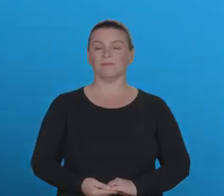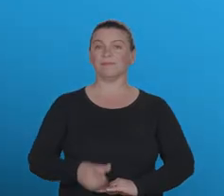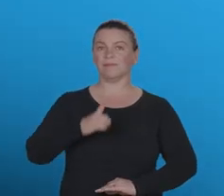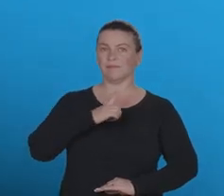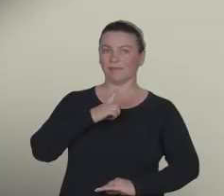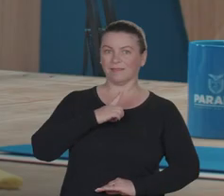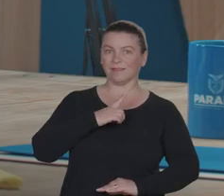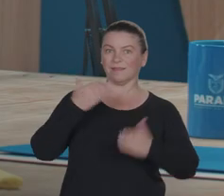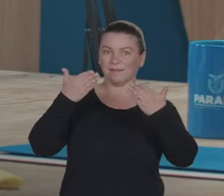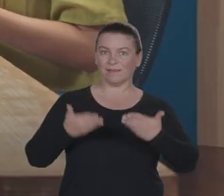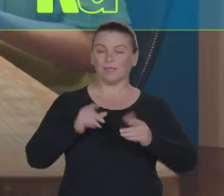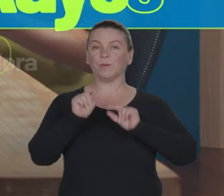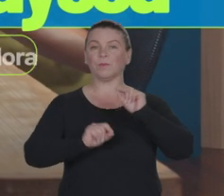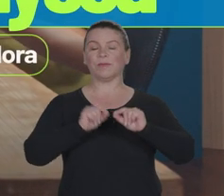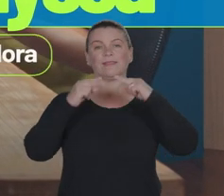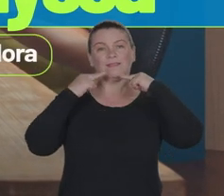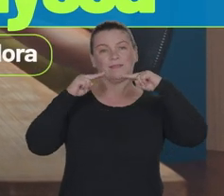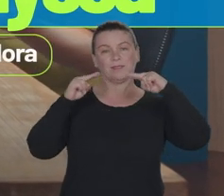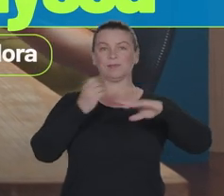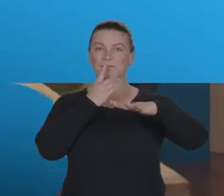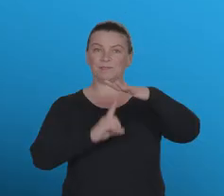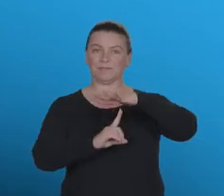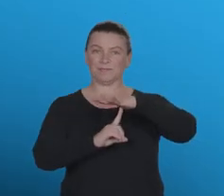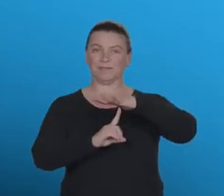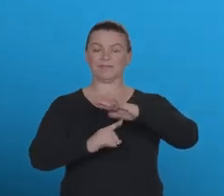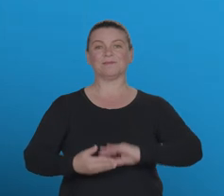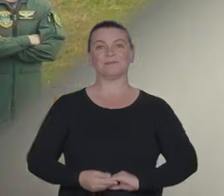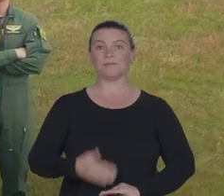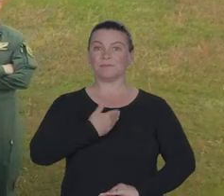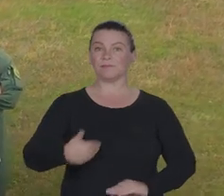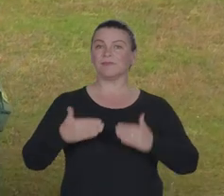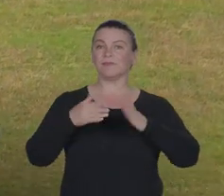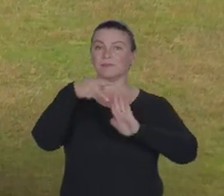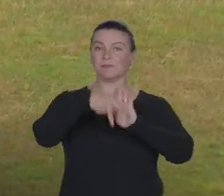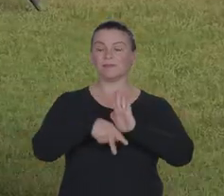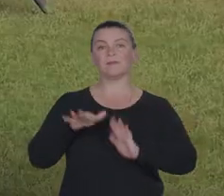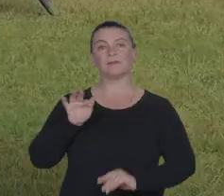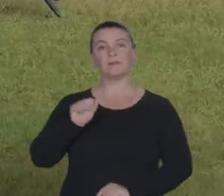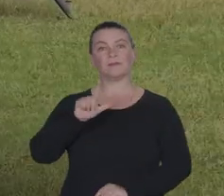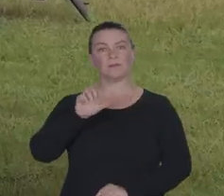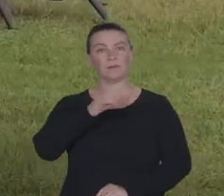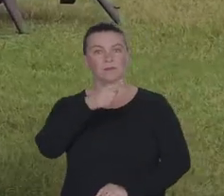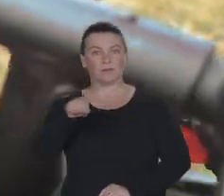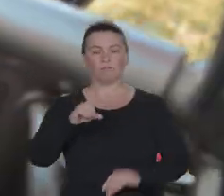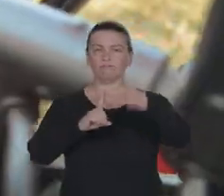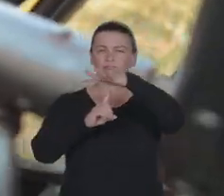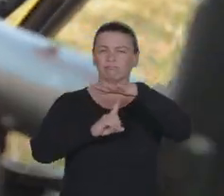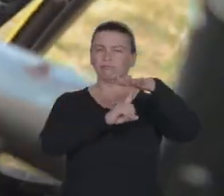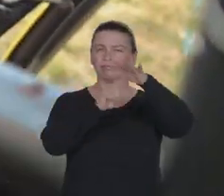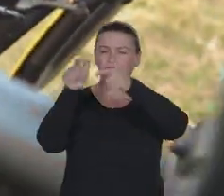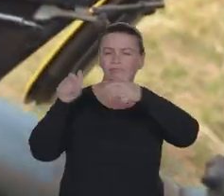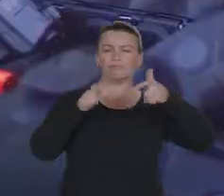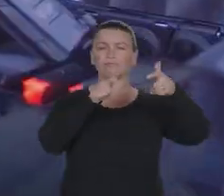O que não falta aqui é notícia boa, Paraná. Governo lança o Projeto Falcão. São helicópteros e drones